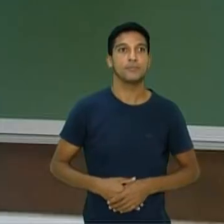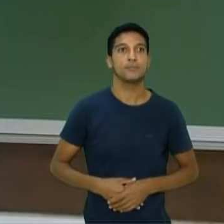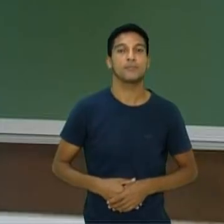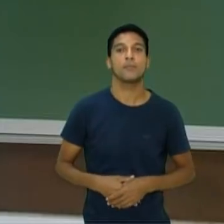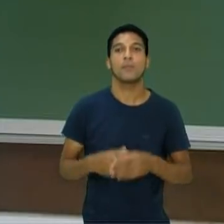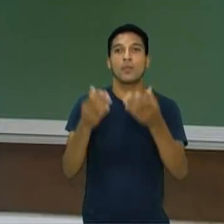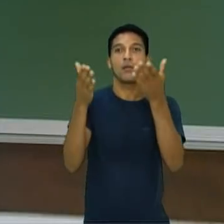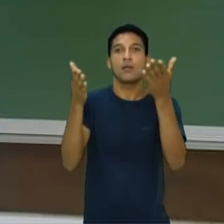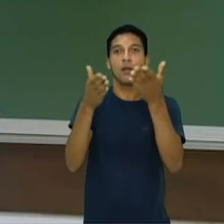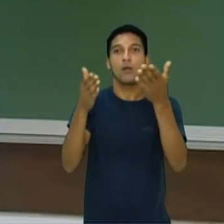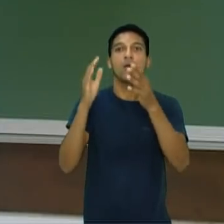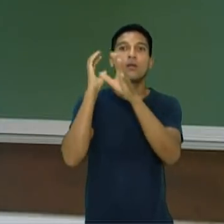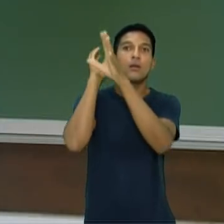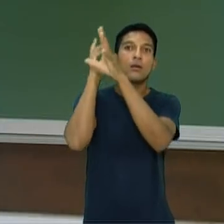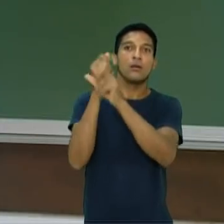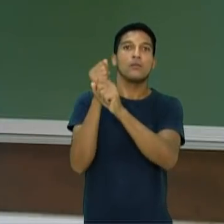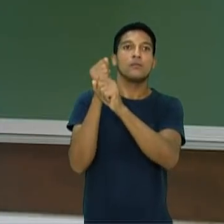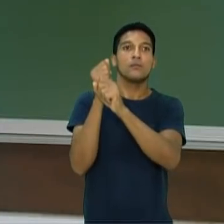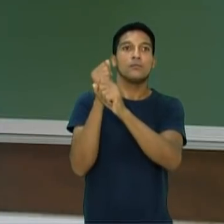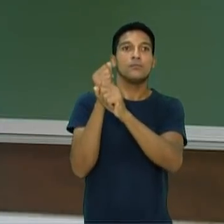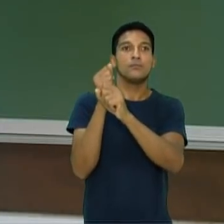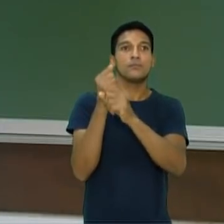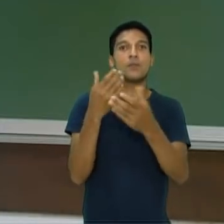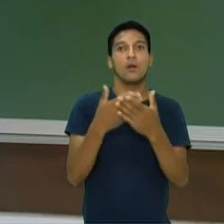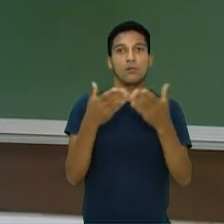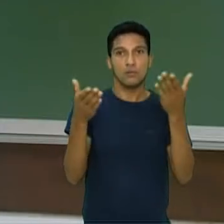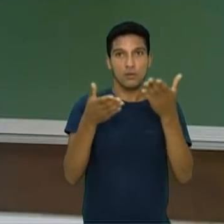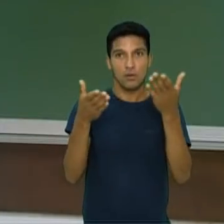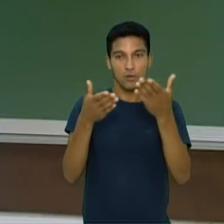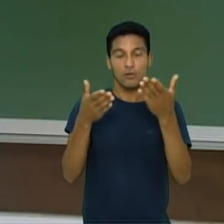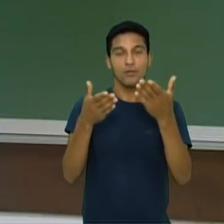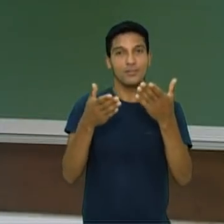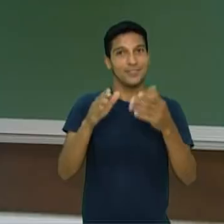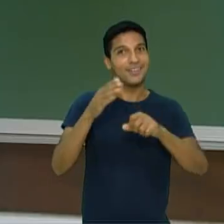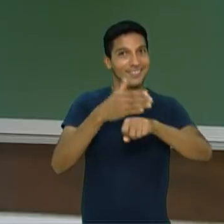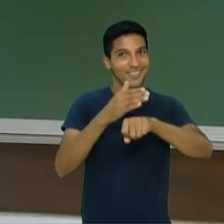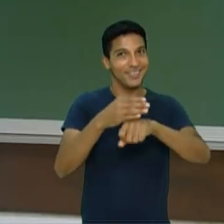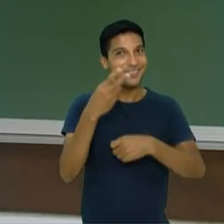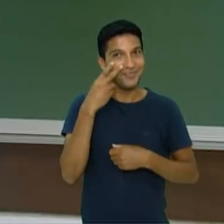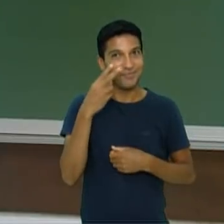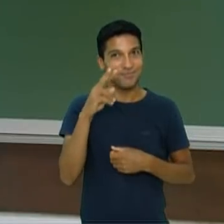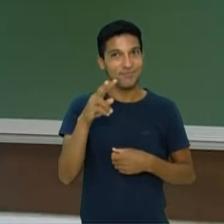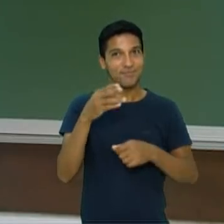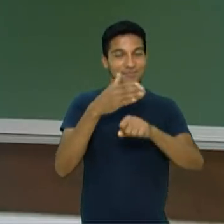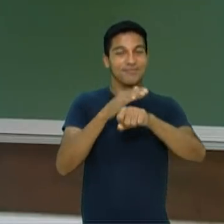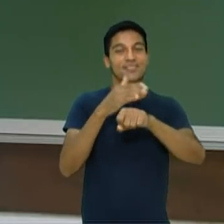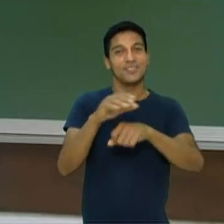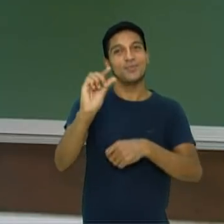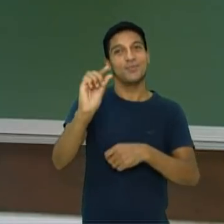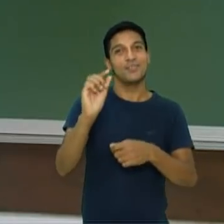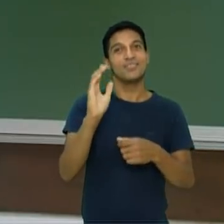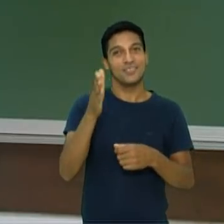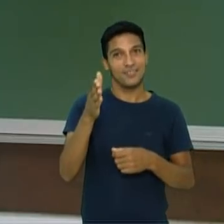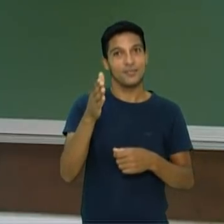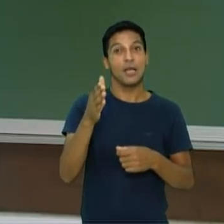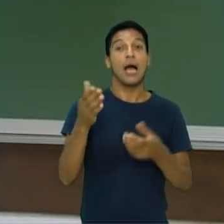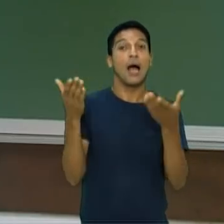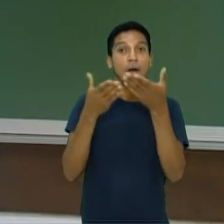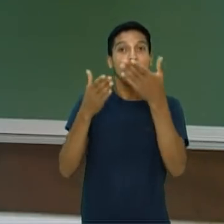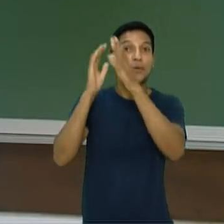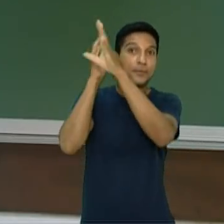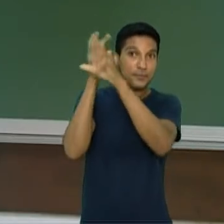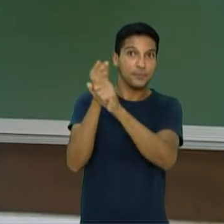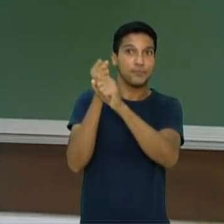revisada aí, né? A nossa aula hoje nós tivemos até uma parte prática para fazer, né? Para treinar um pouquinho. Vamos dar uma